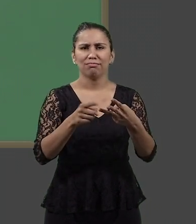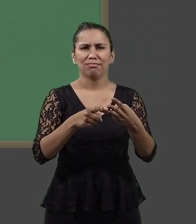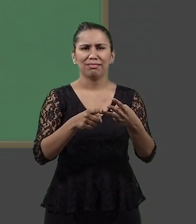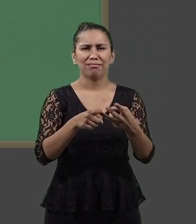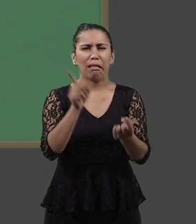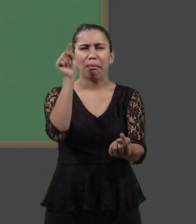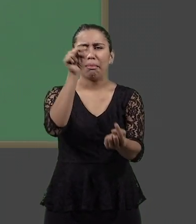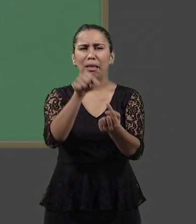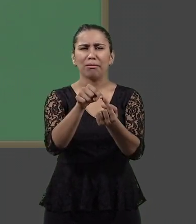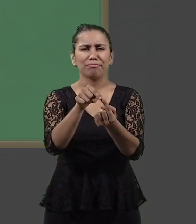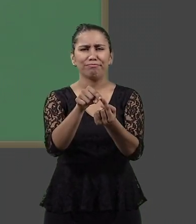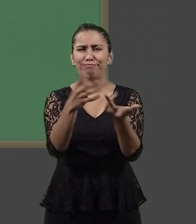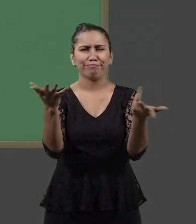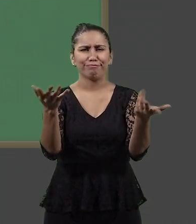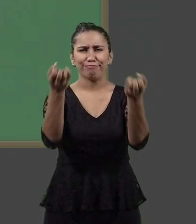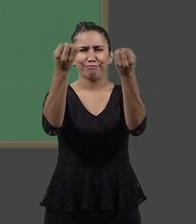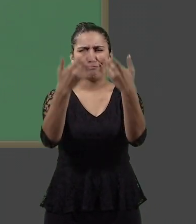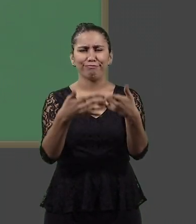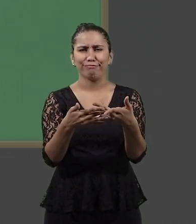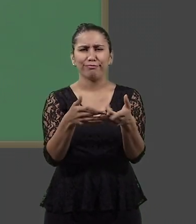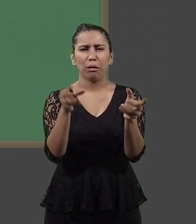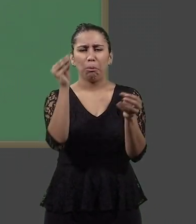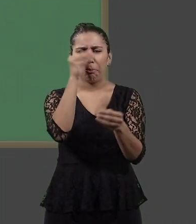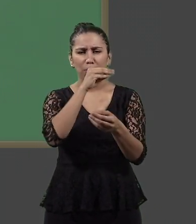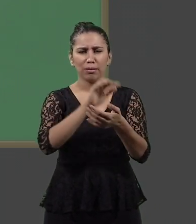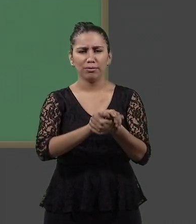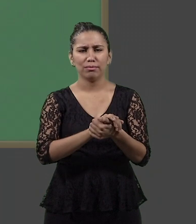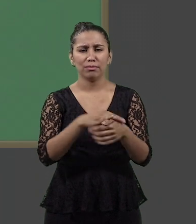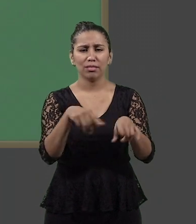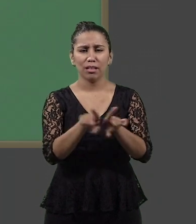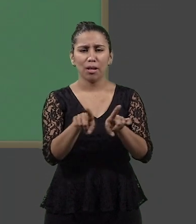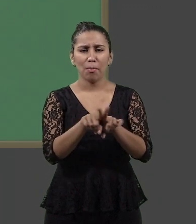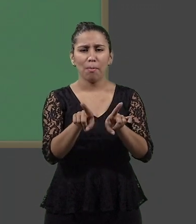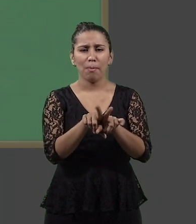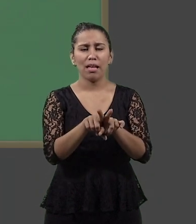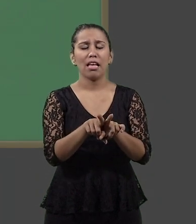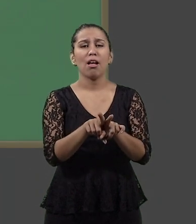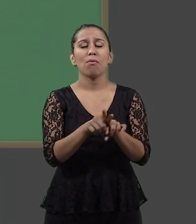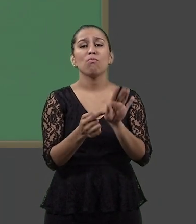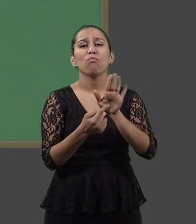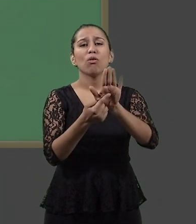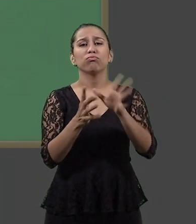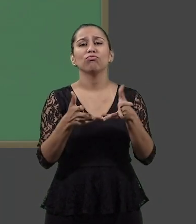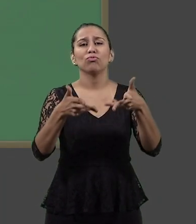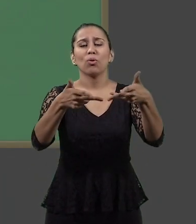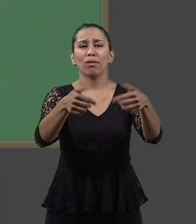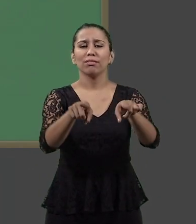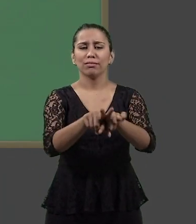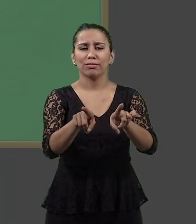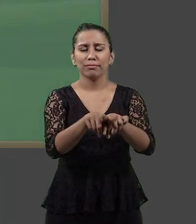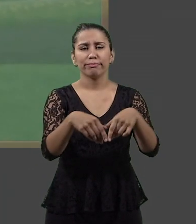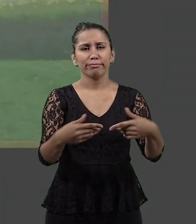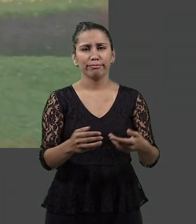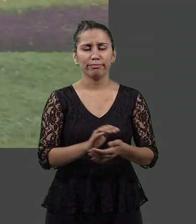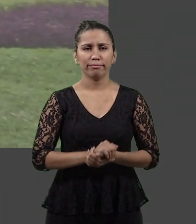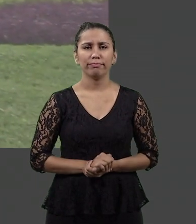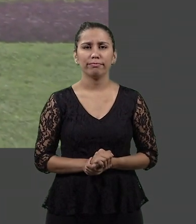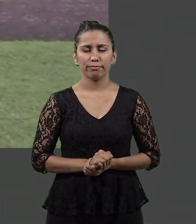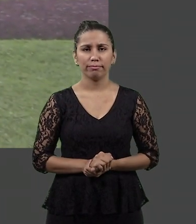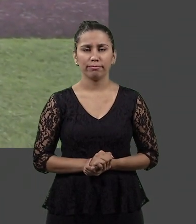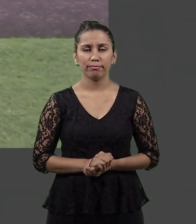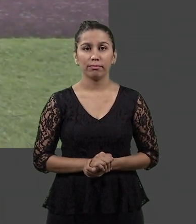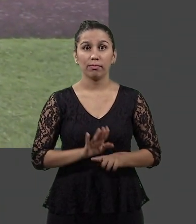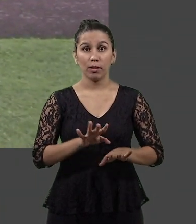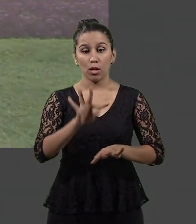indicador de qualidade individual por escolas ou por municípios e de definição de padrões mínimos de qualidade. O TCU